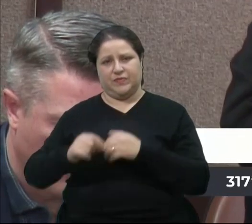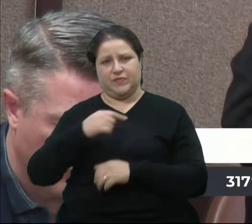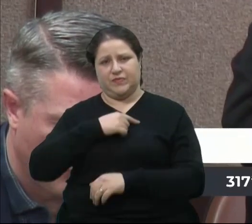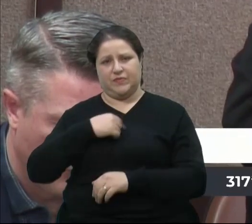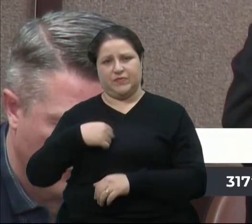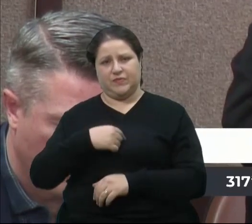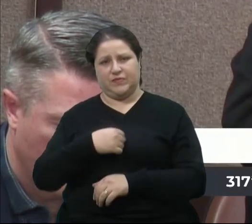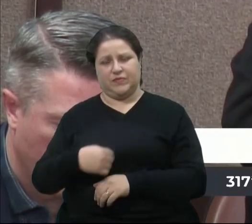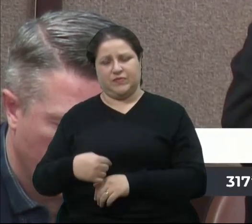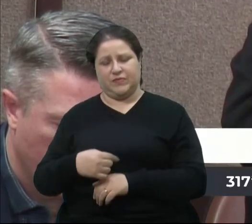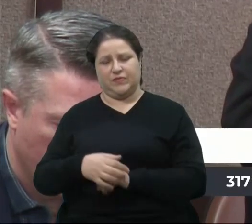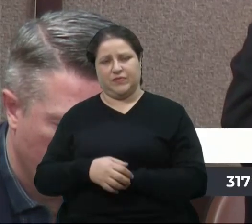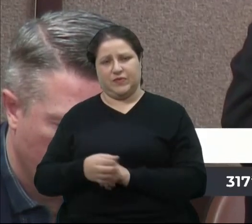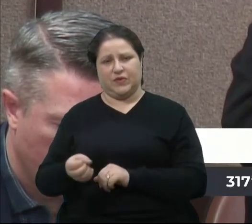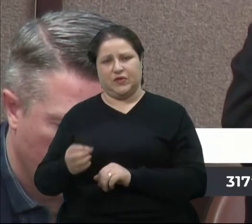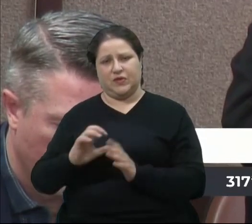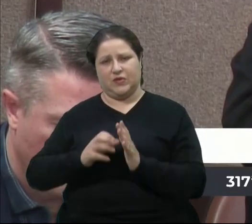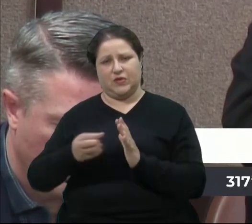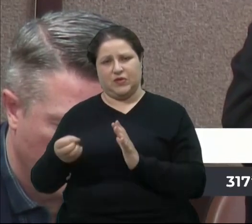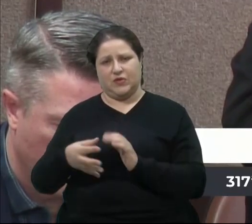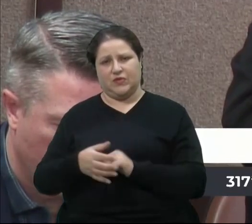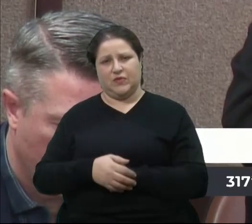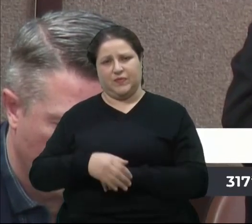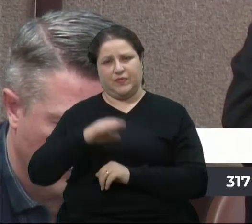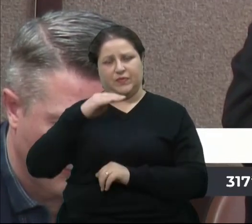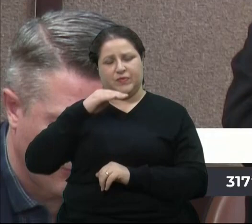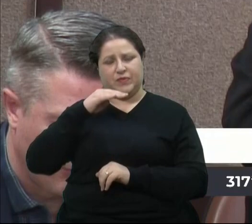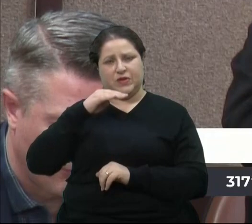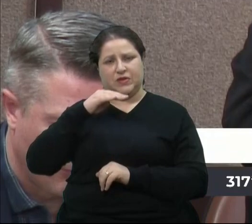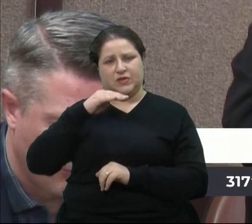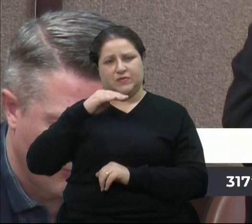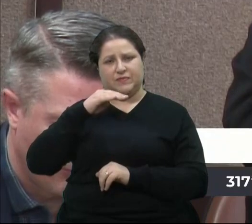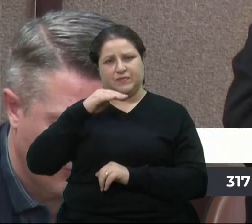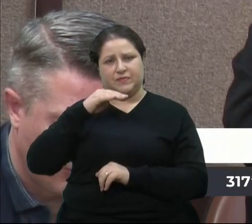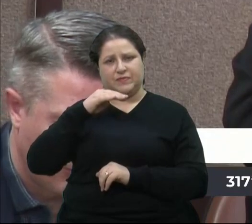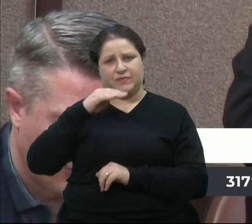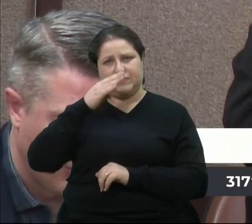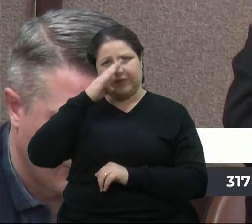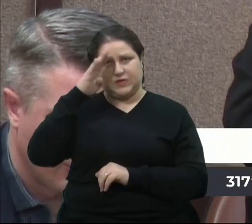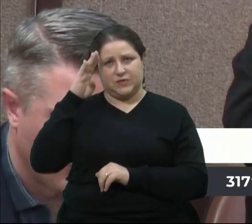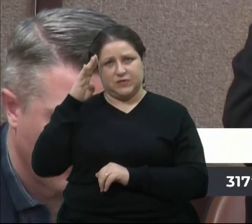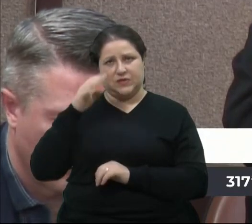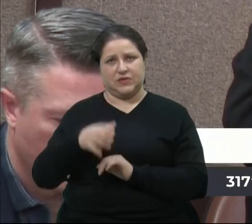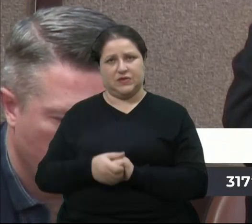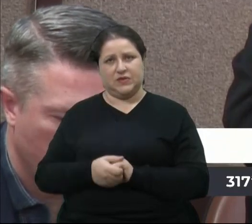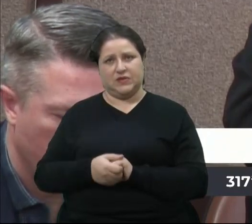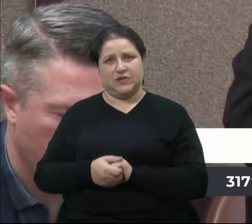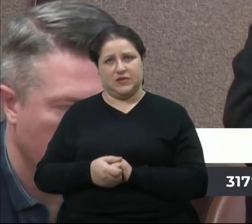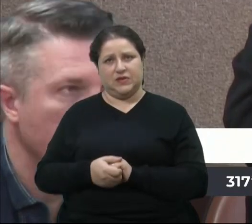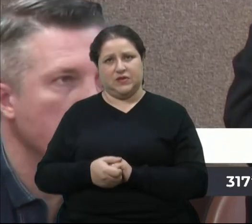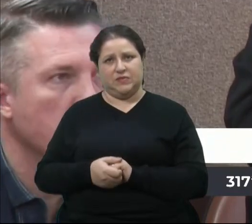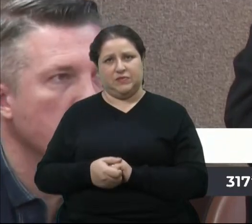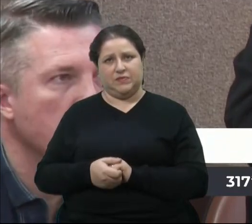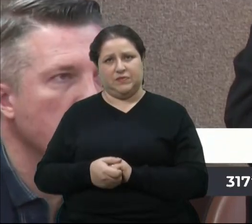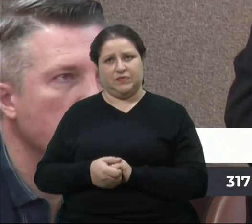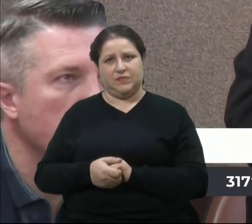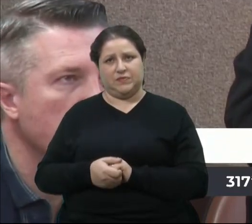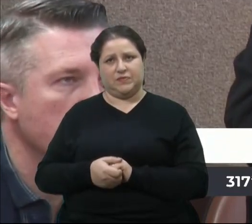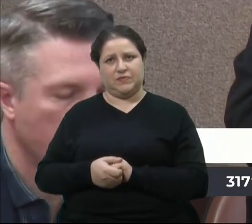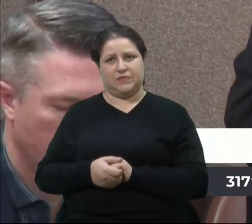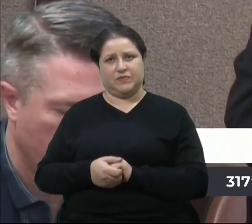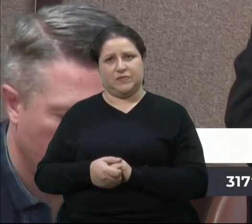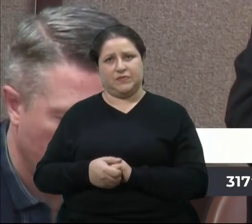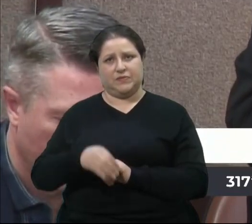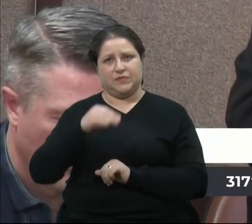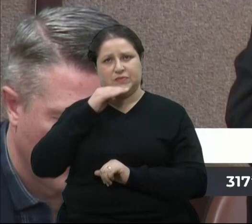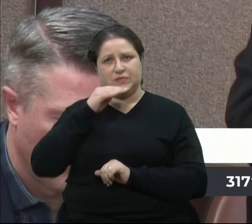novo, Adriano Bressan, PTB, Alberto Meneguzzi, PSD, Alexandre Bortoluz, PP, Clóvis Oliveira,